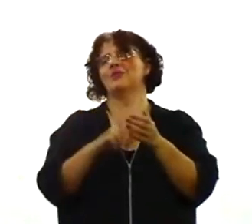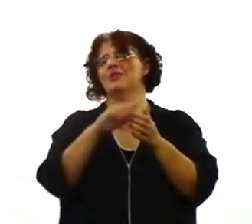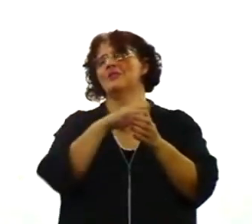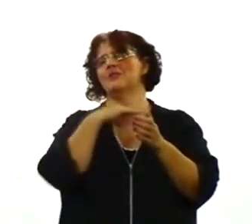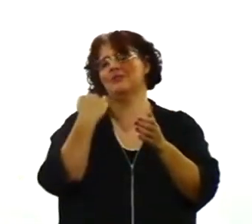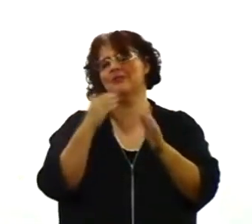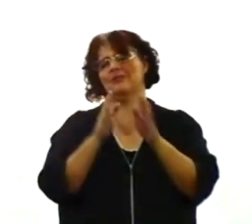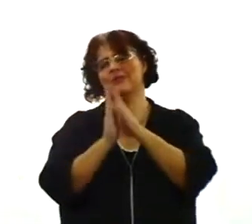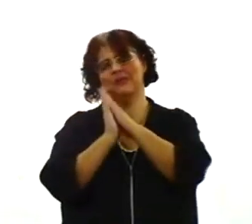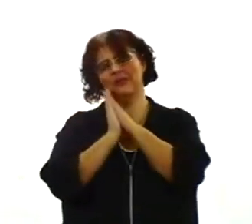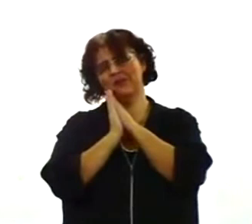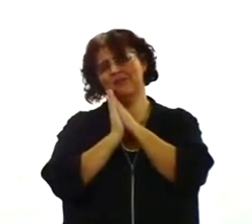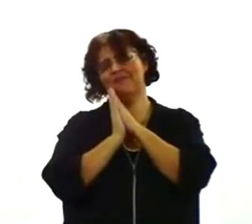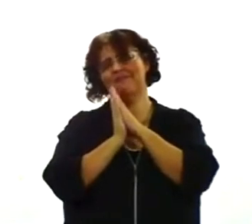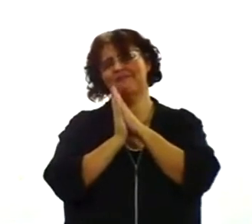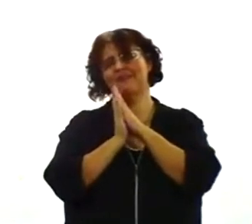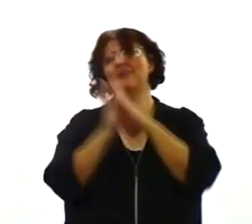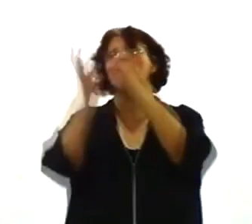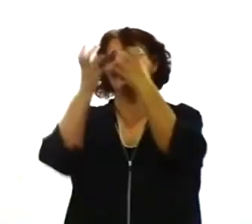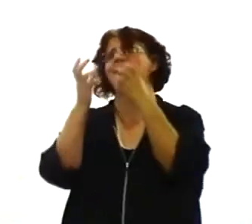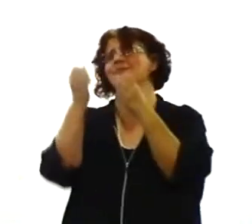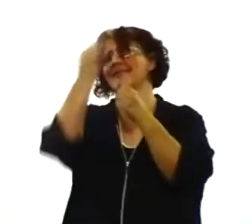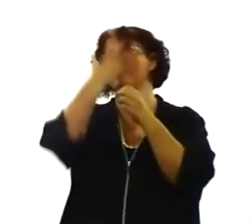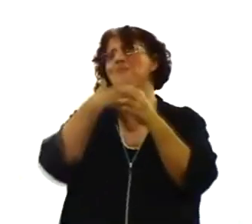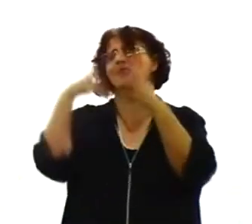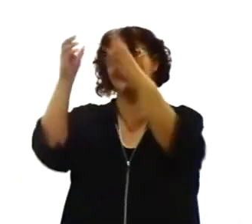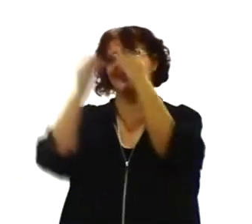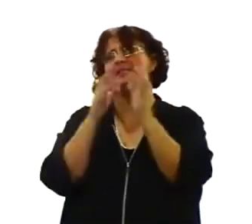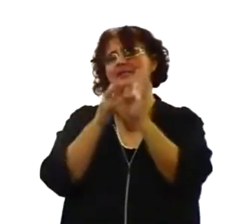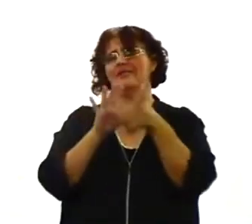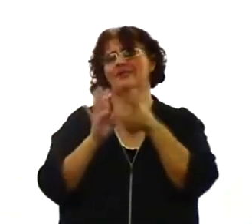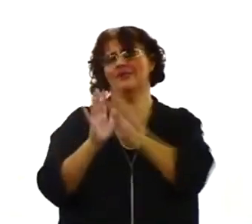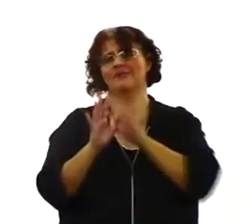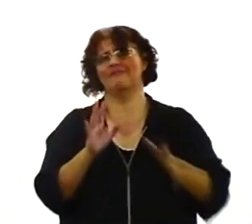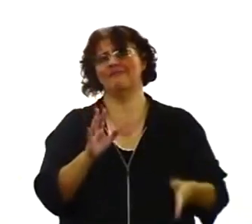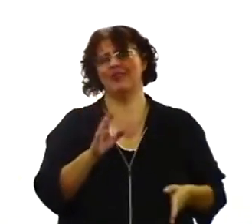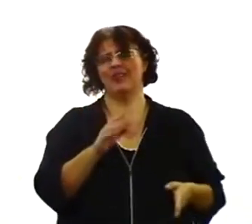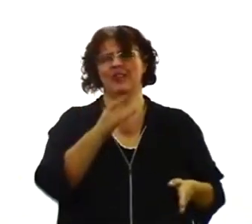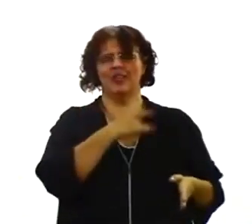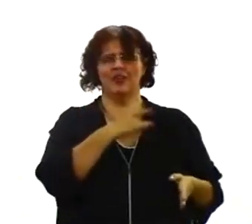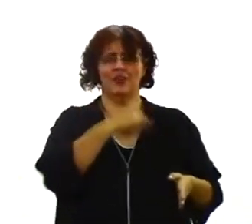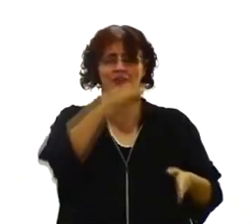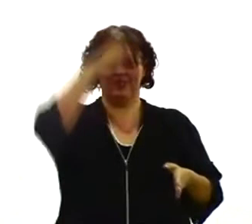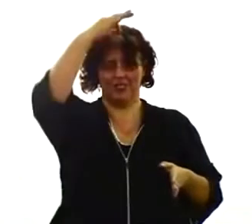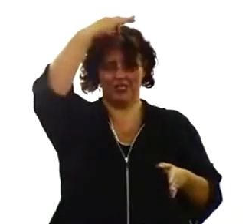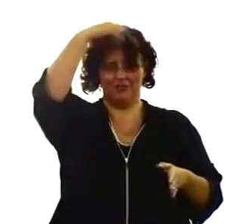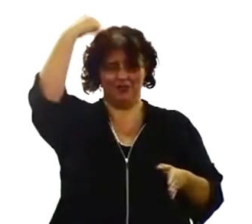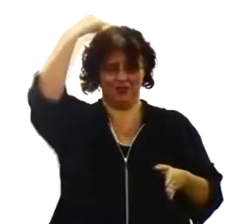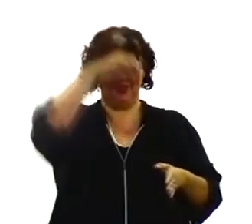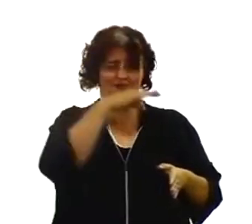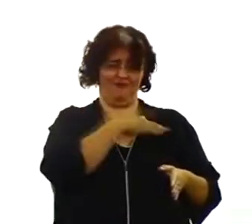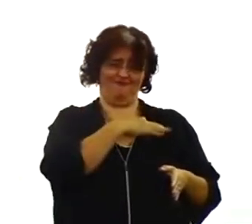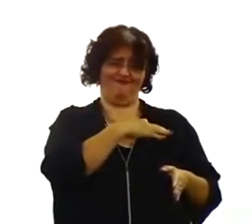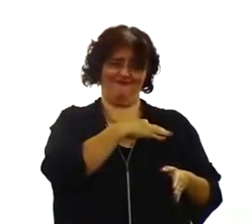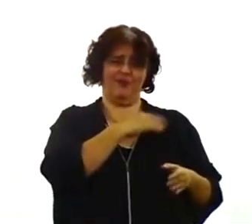Senhor, que o mesmo Espírito que tocou nesse coração, também aplique a obra